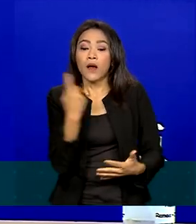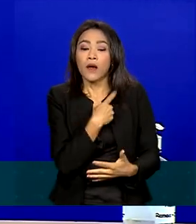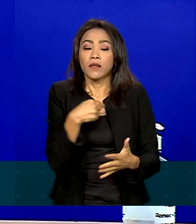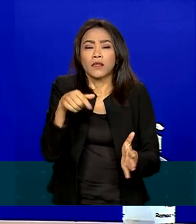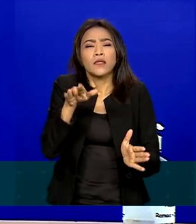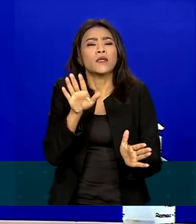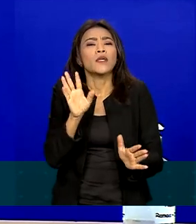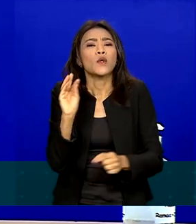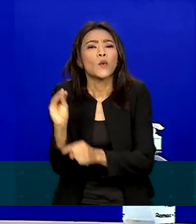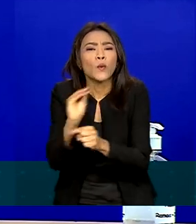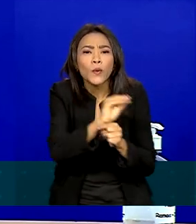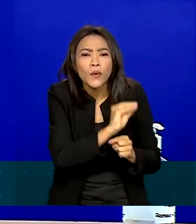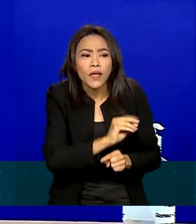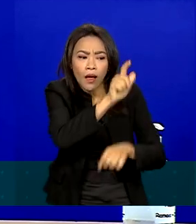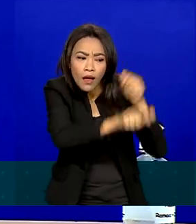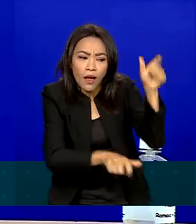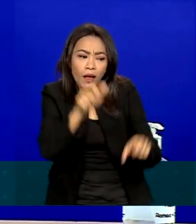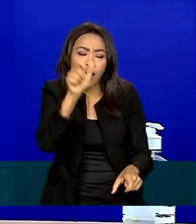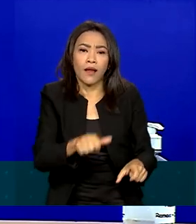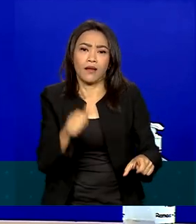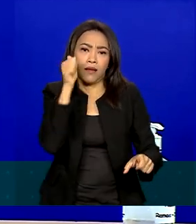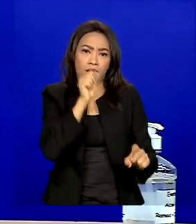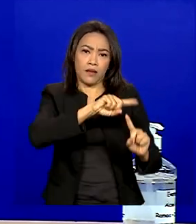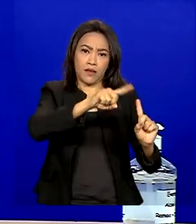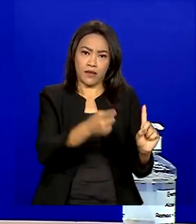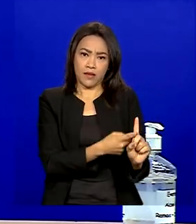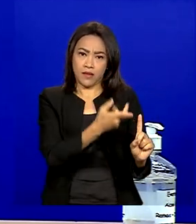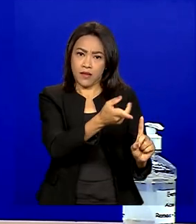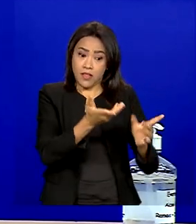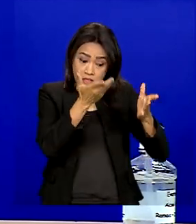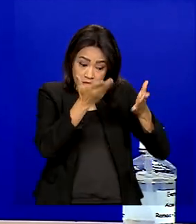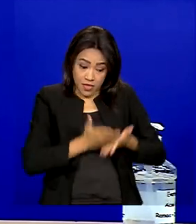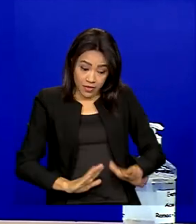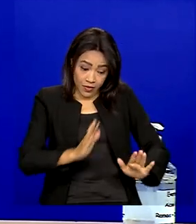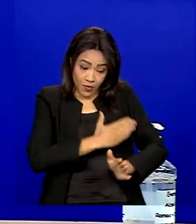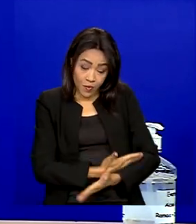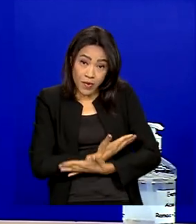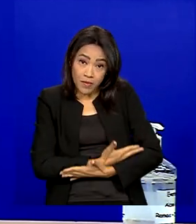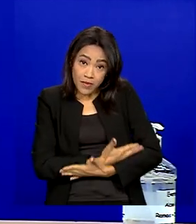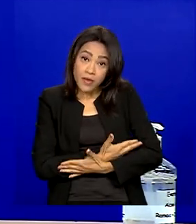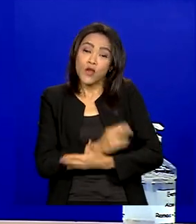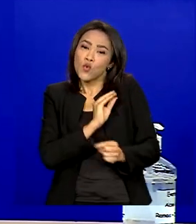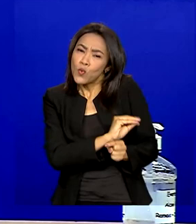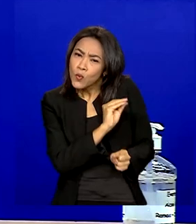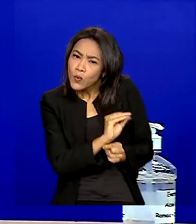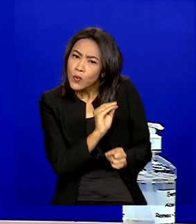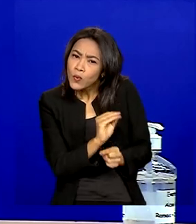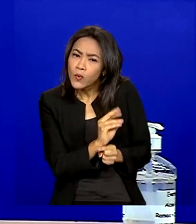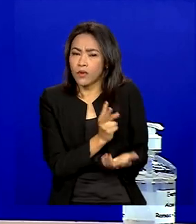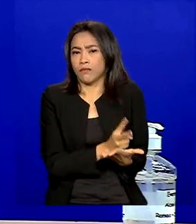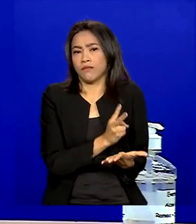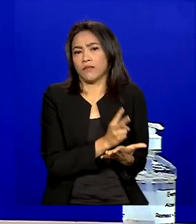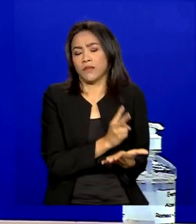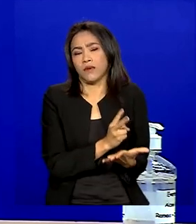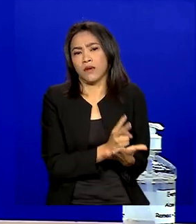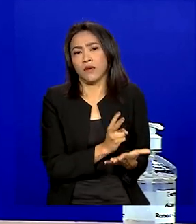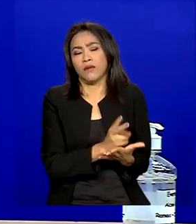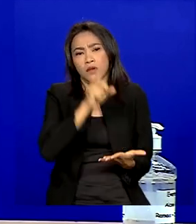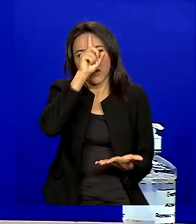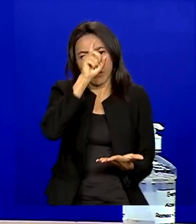mães desde o momento que há a concepção nas unidades básicas